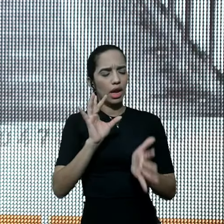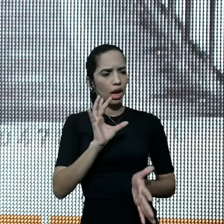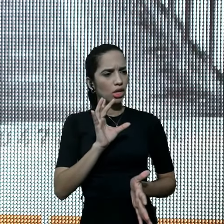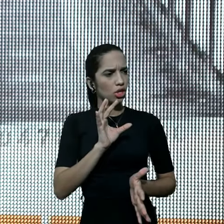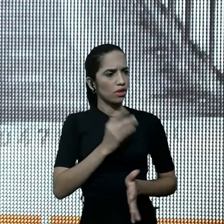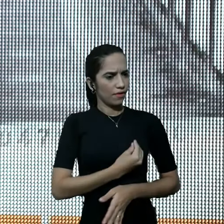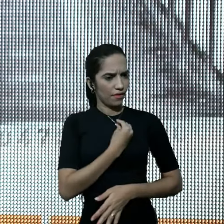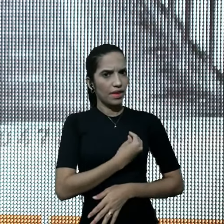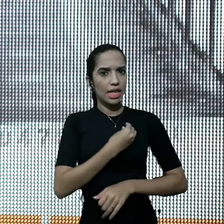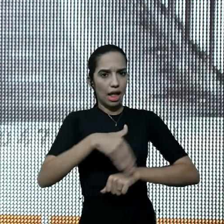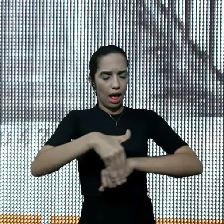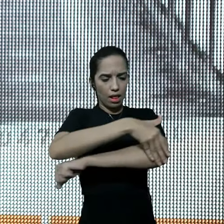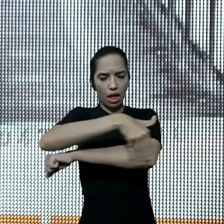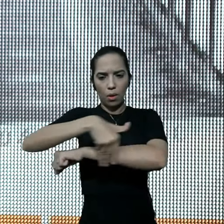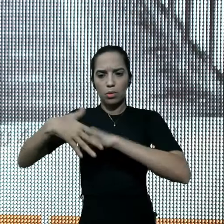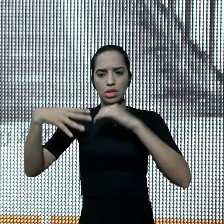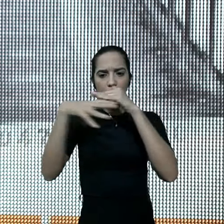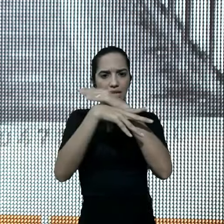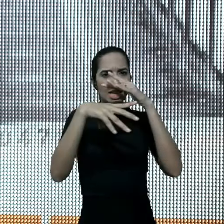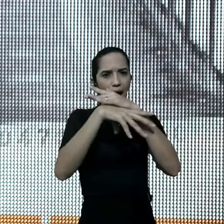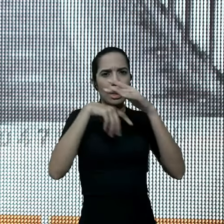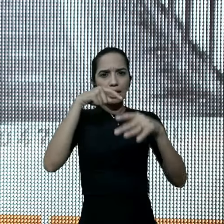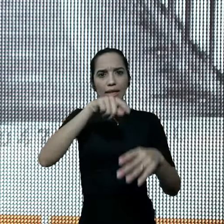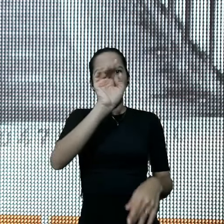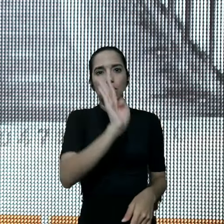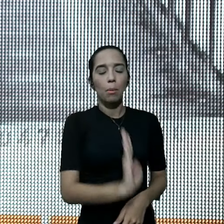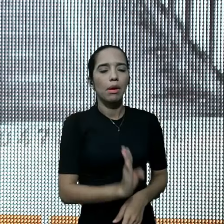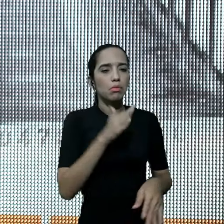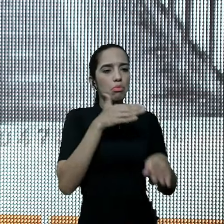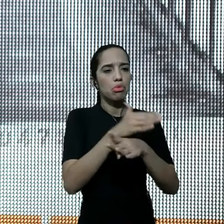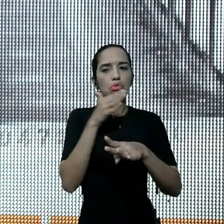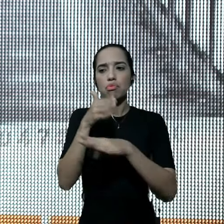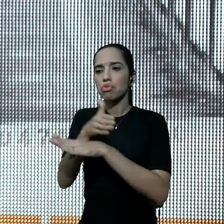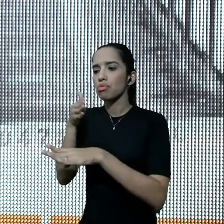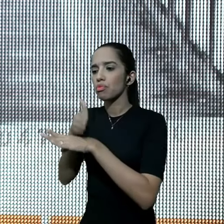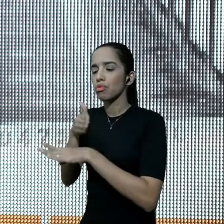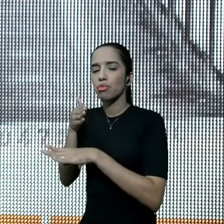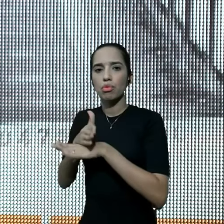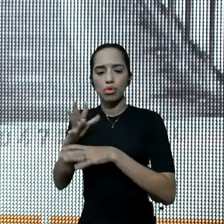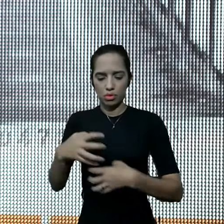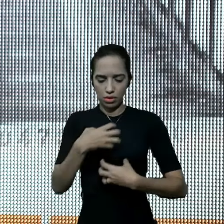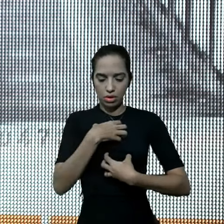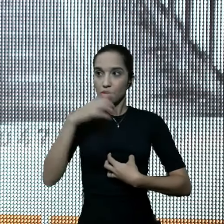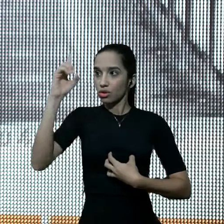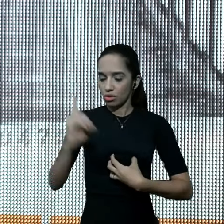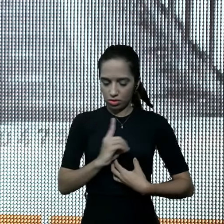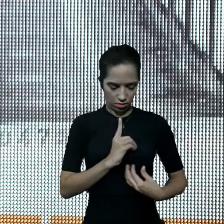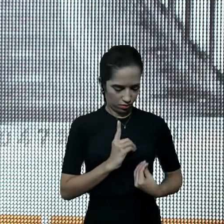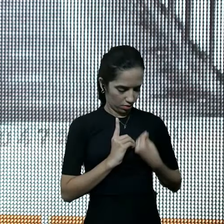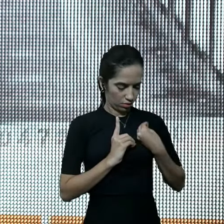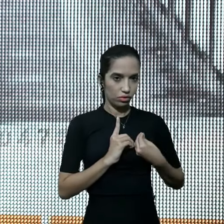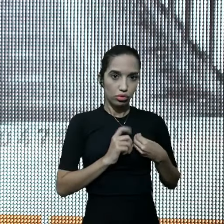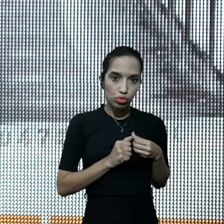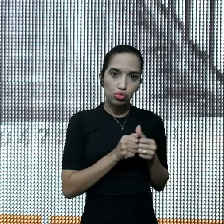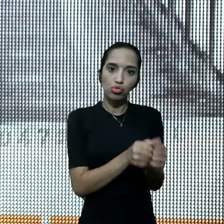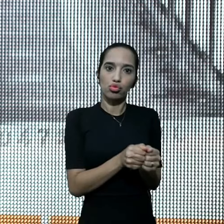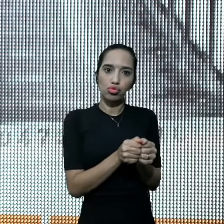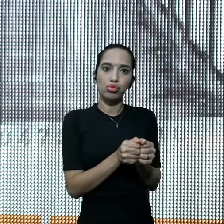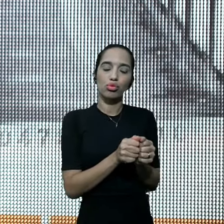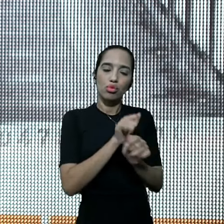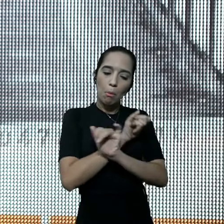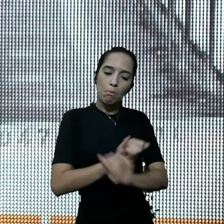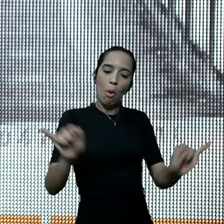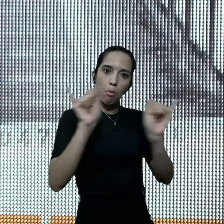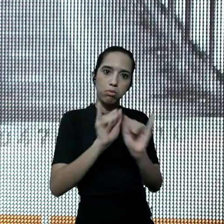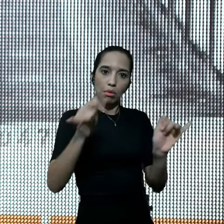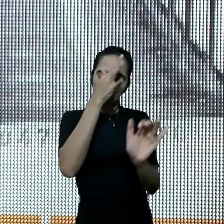entre as ruas das nossas cidades e do nosso país, carregando essa presença que um dia nos transformou, ou a fé que